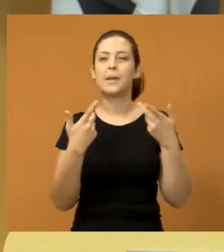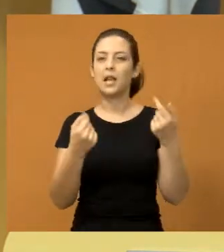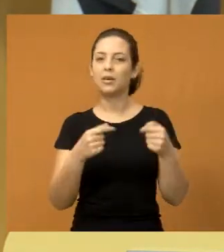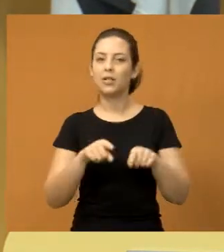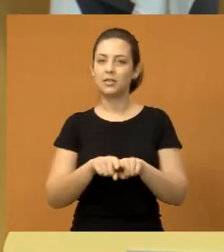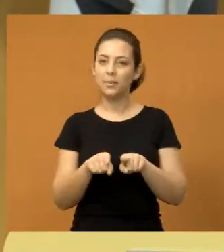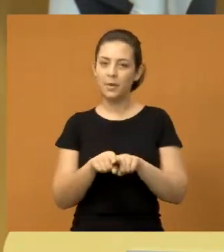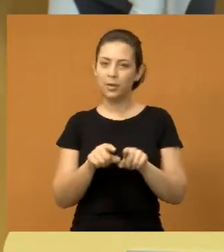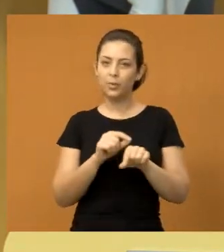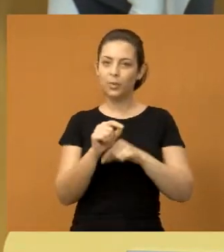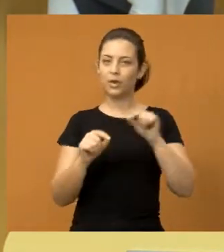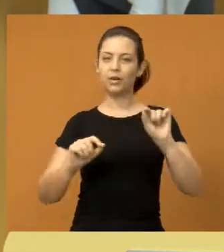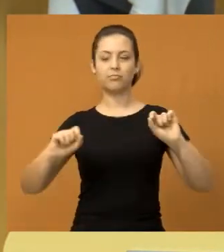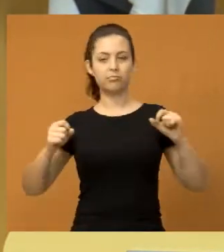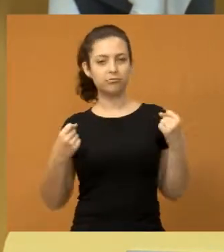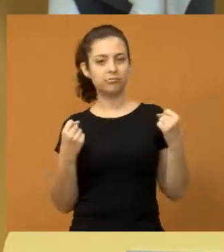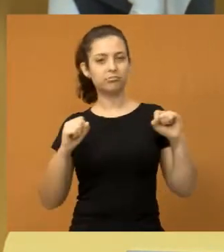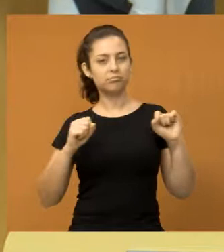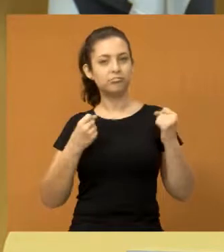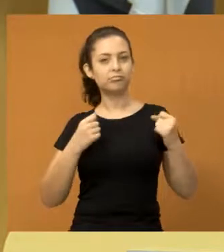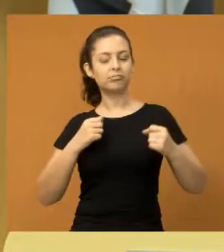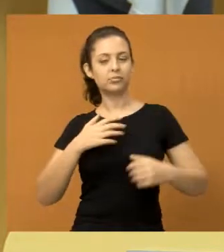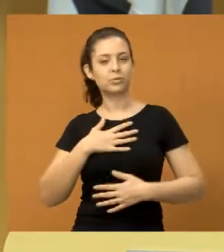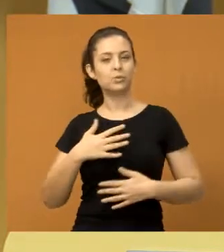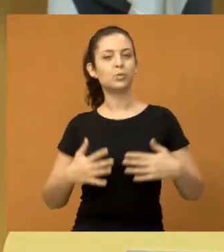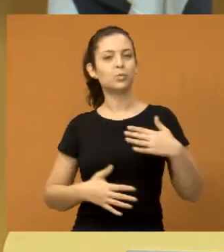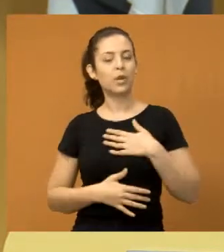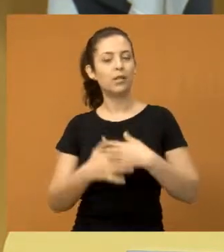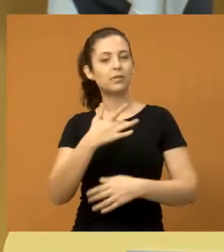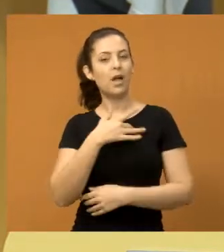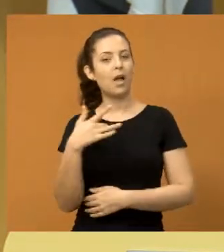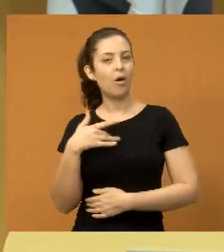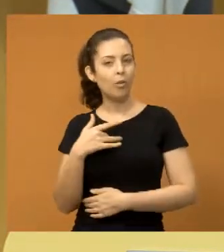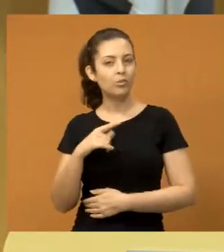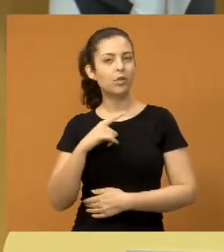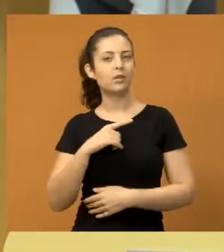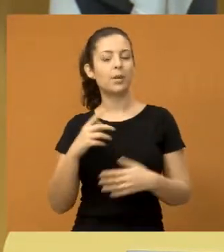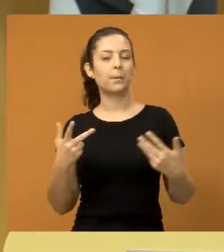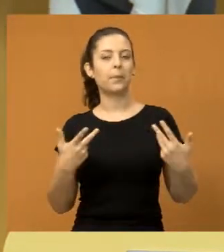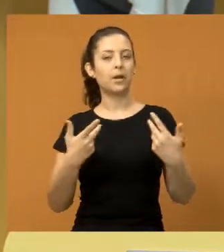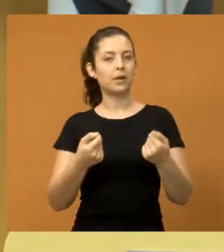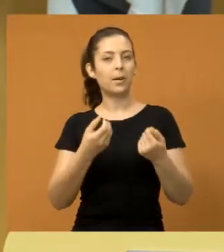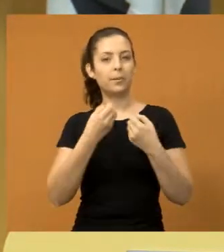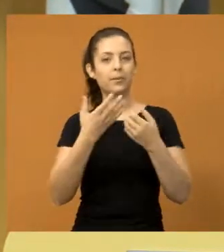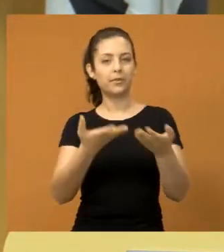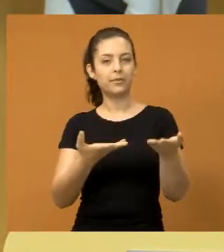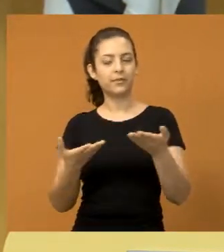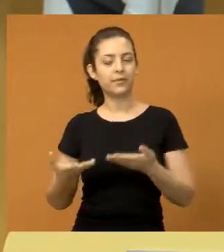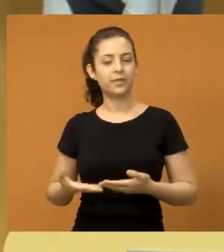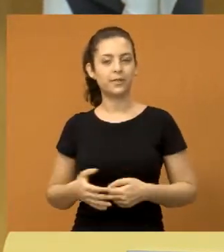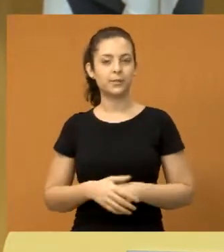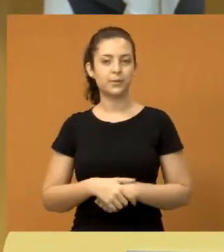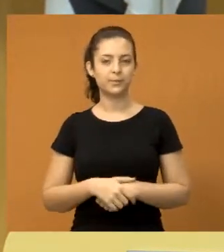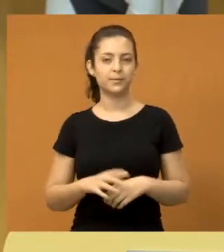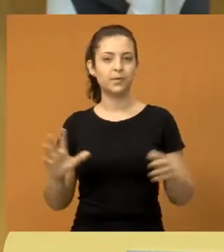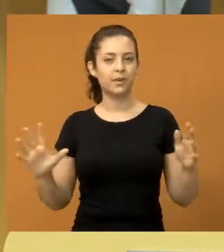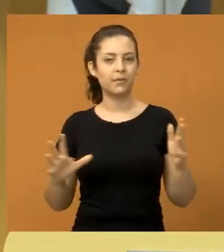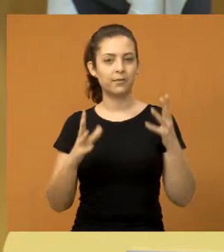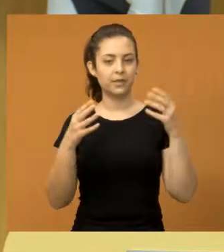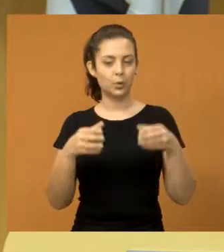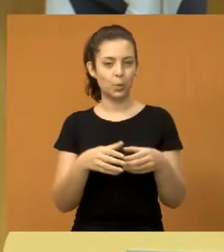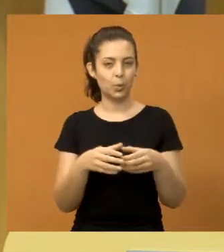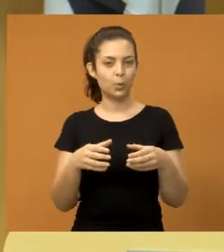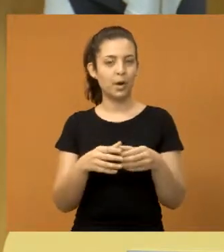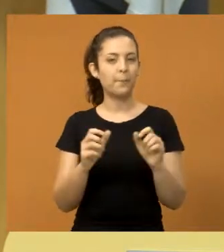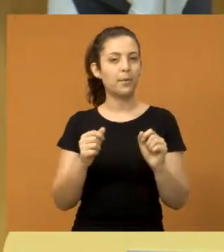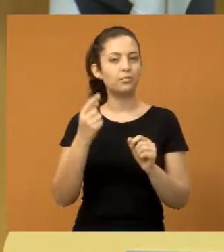isso é o exercício. E o exercício, a gente sabe, que é saúde. Sem dúvida, é bem-vindo esses eventos para as comunidades.